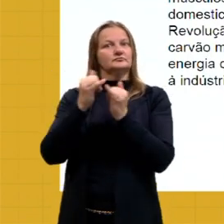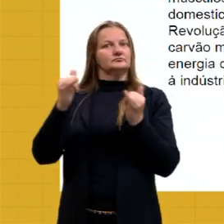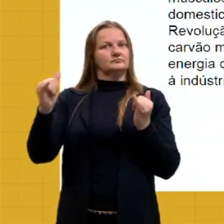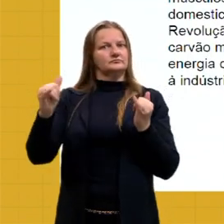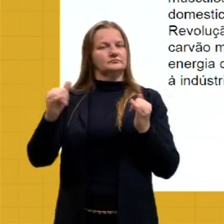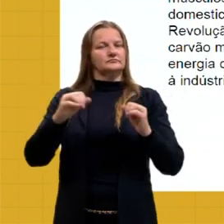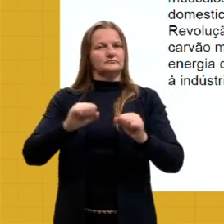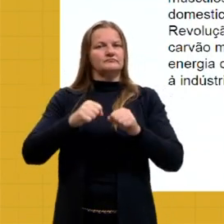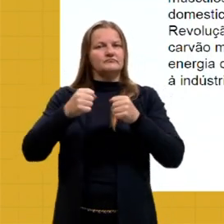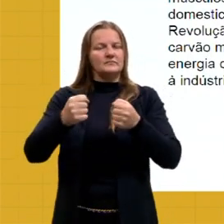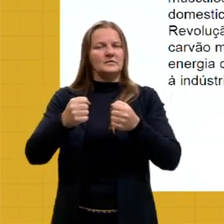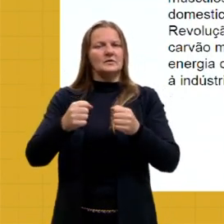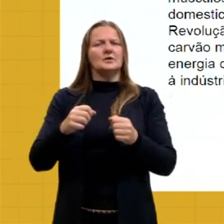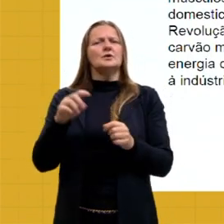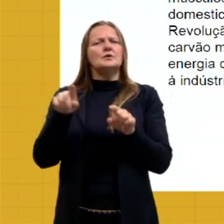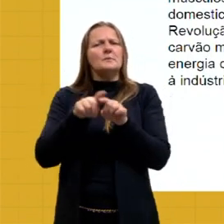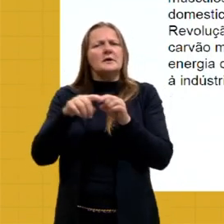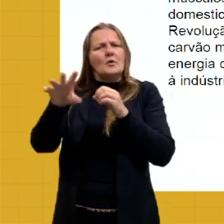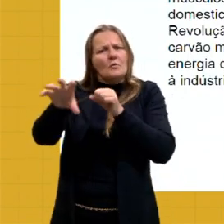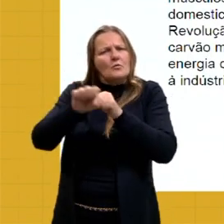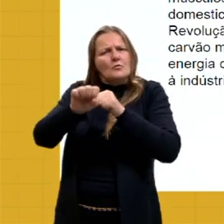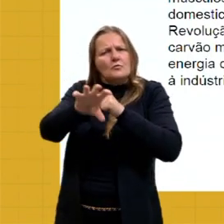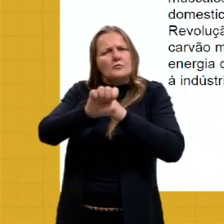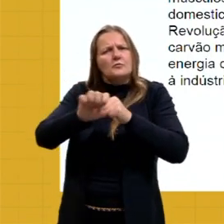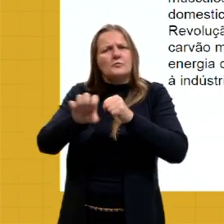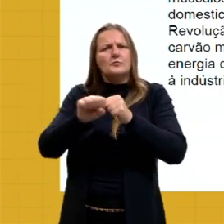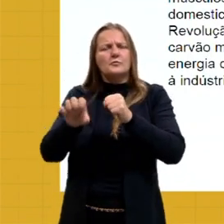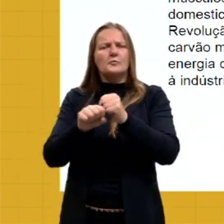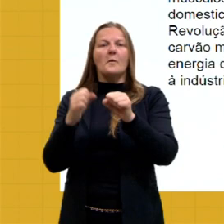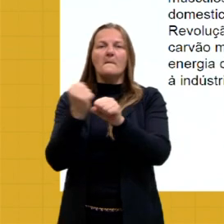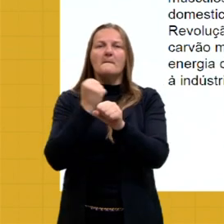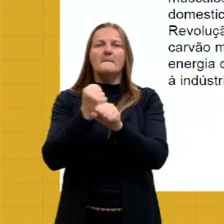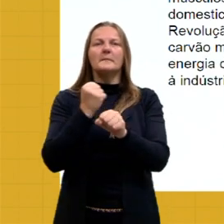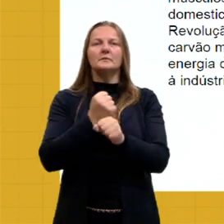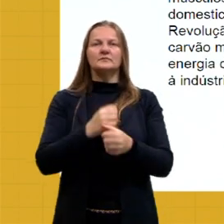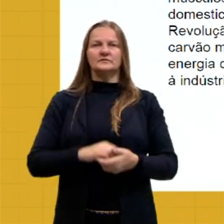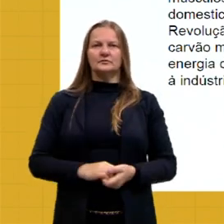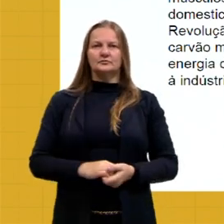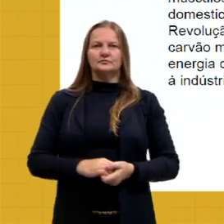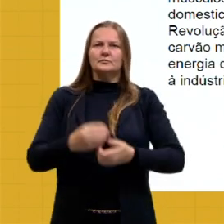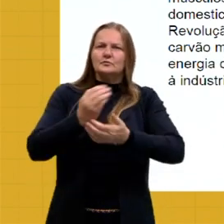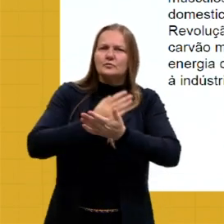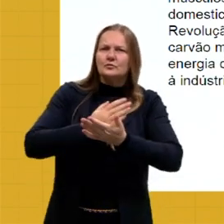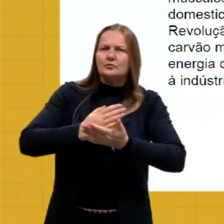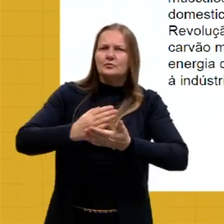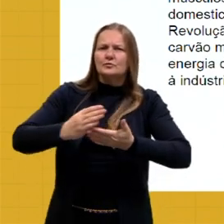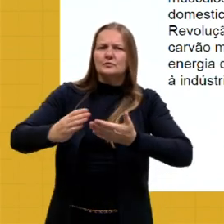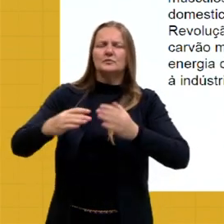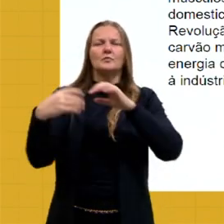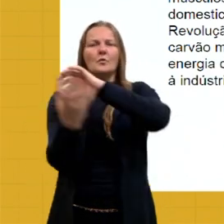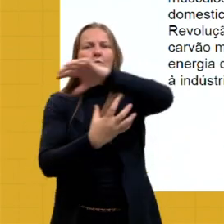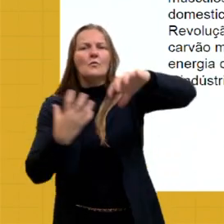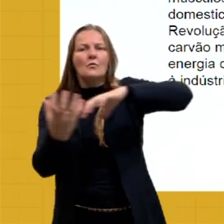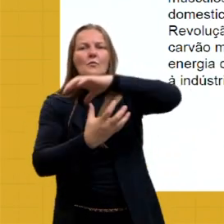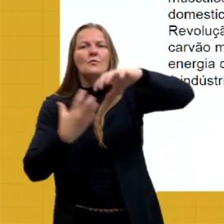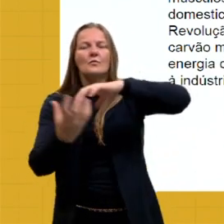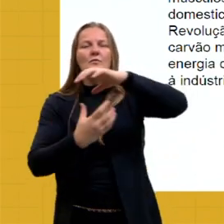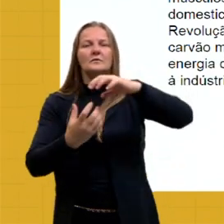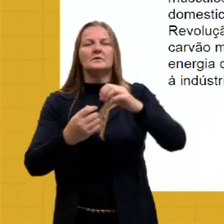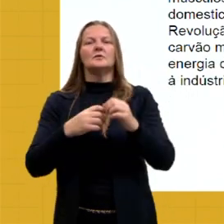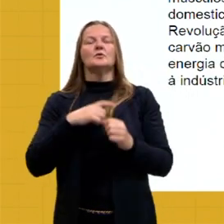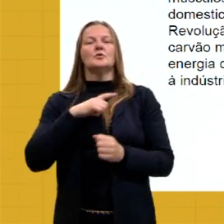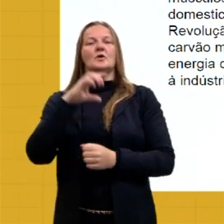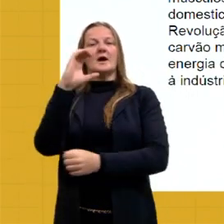gurizada, a otimização dessas energias, tá? Então, aí nós começamos, a partir da Revolução Industrial, por exemplo, ter o